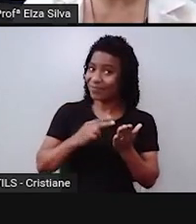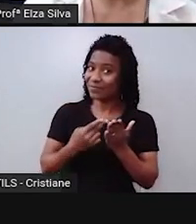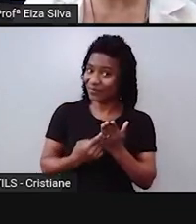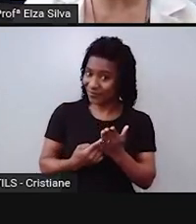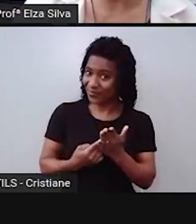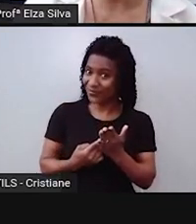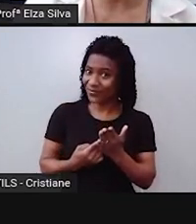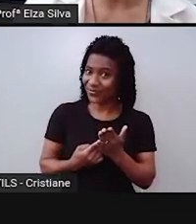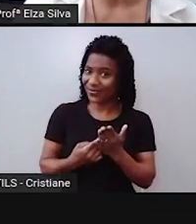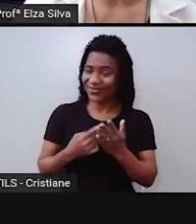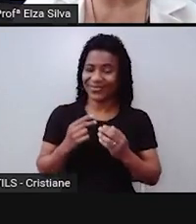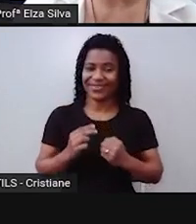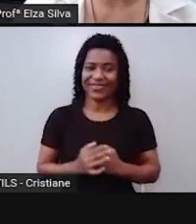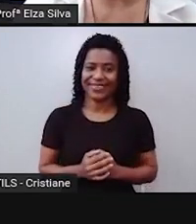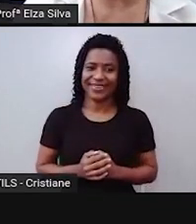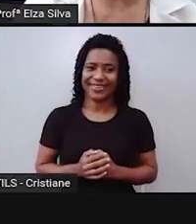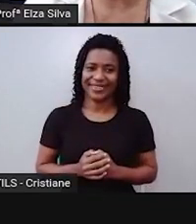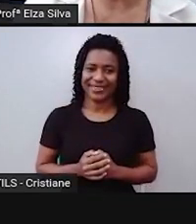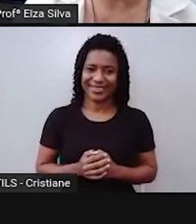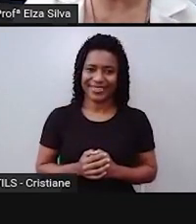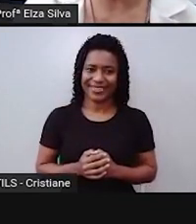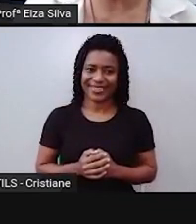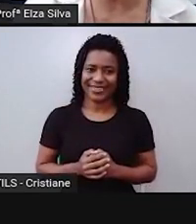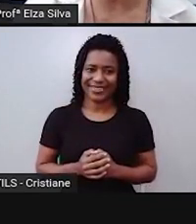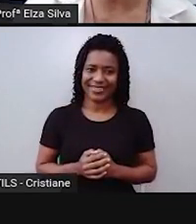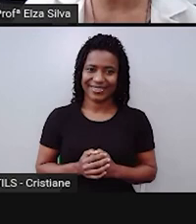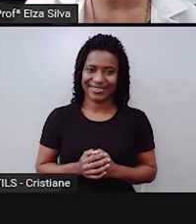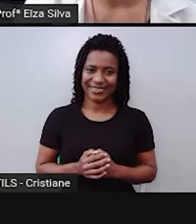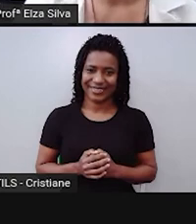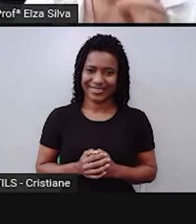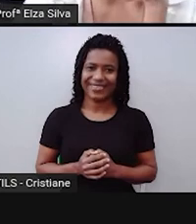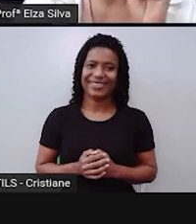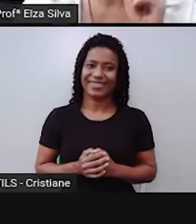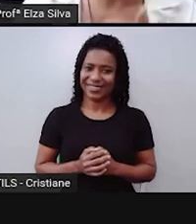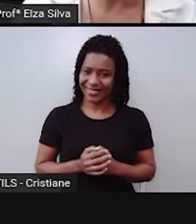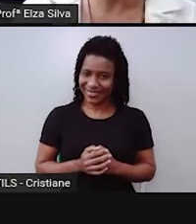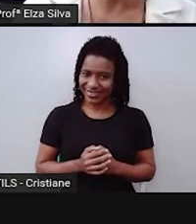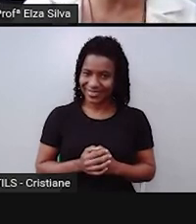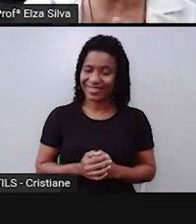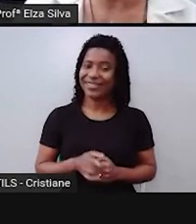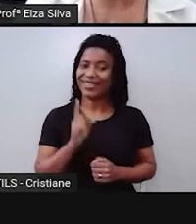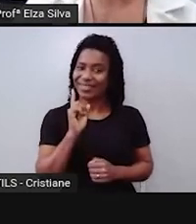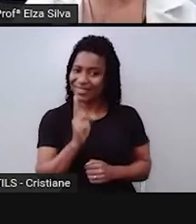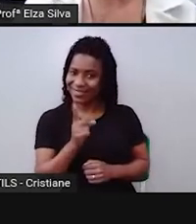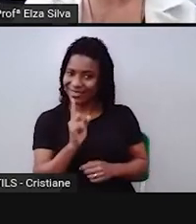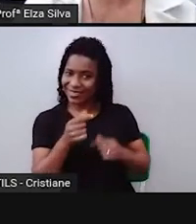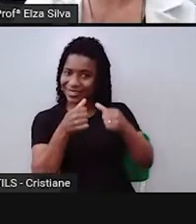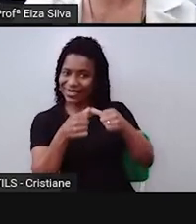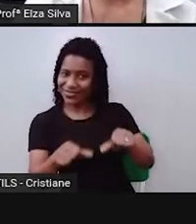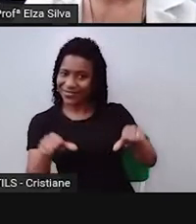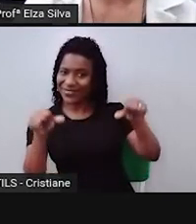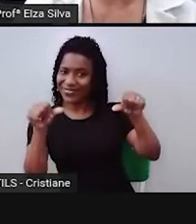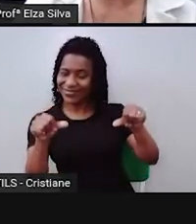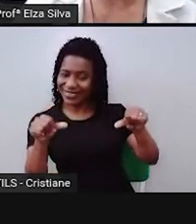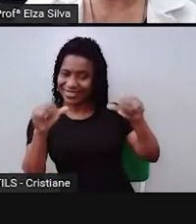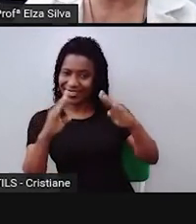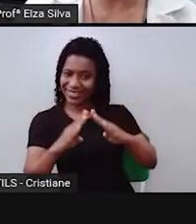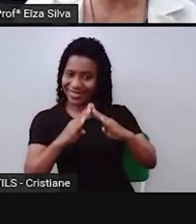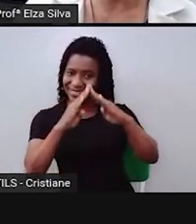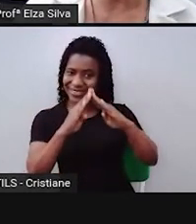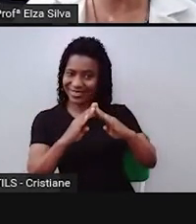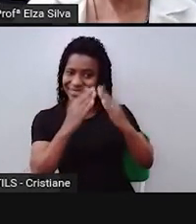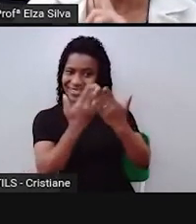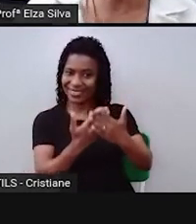Stay in school, kids, or you will look like this. Então, fique na escola, crianças, ou